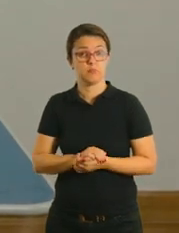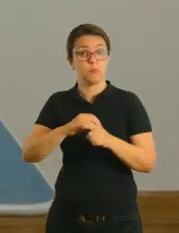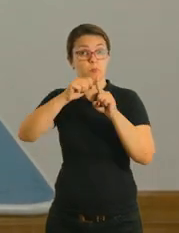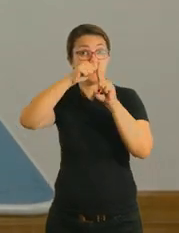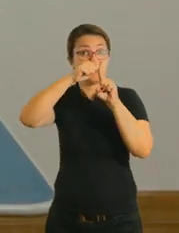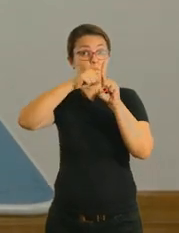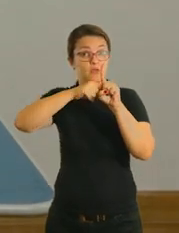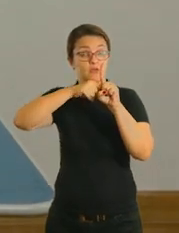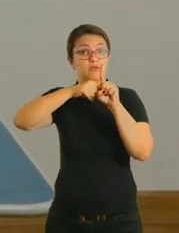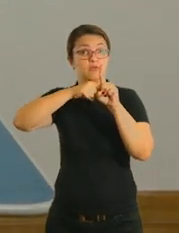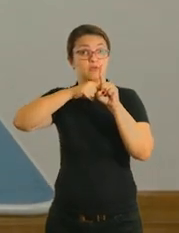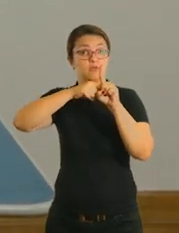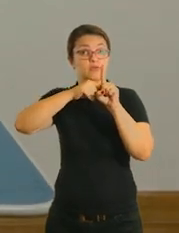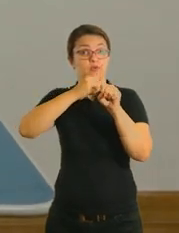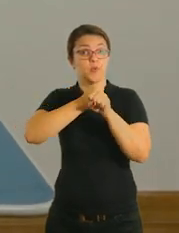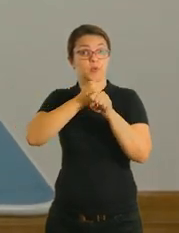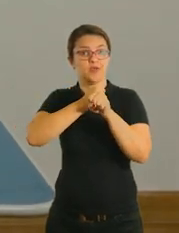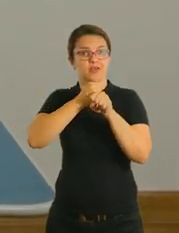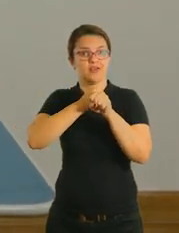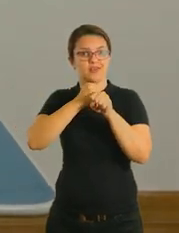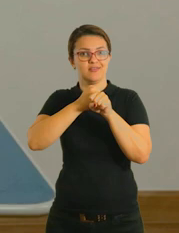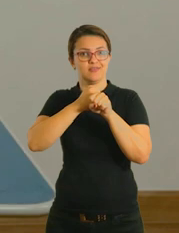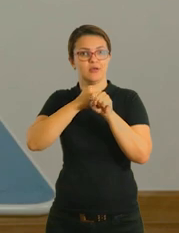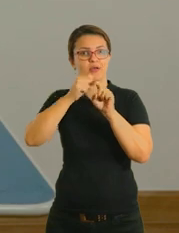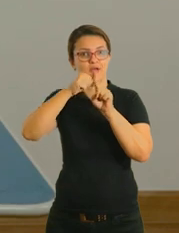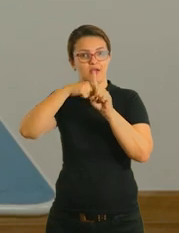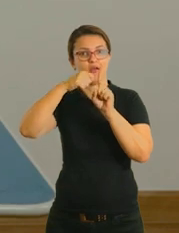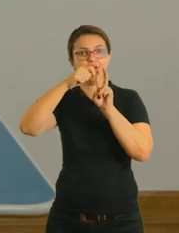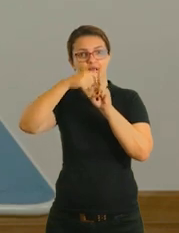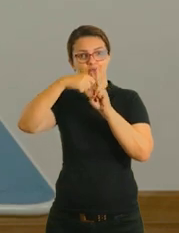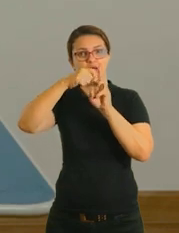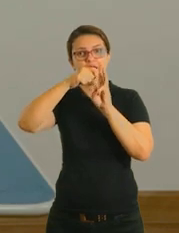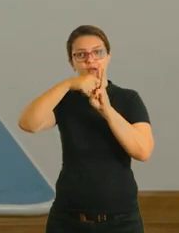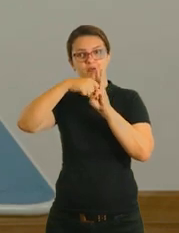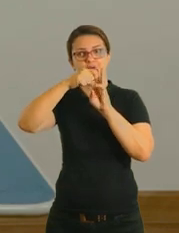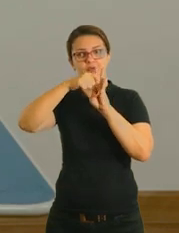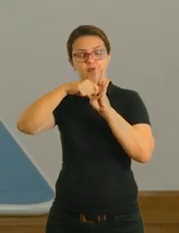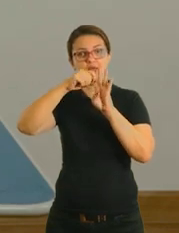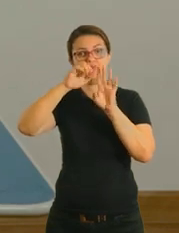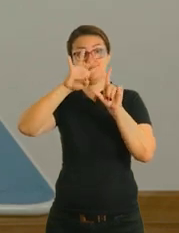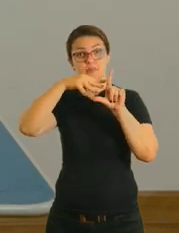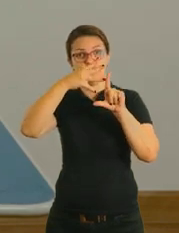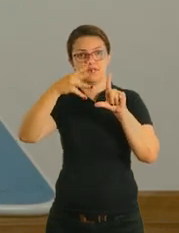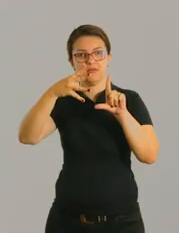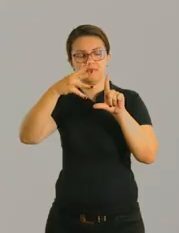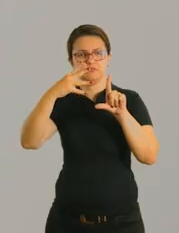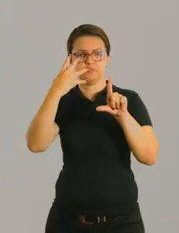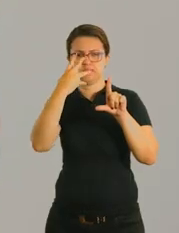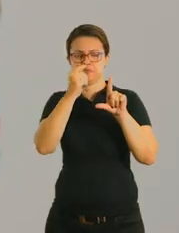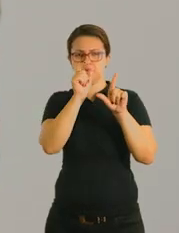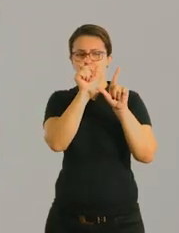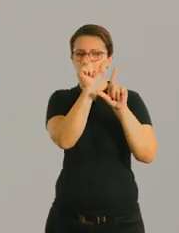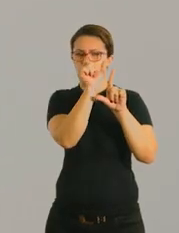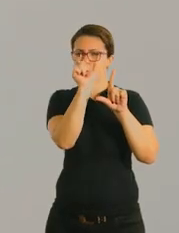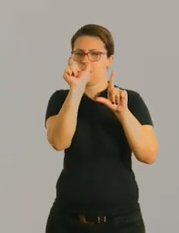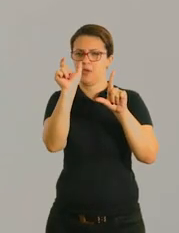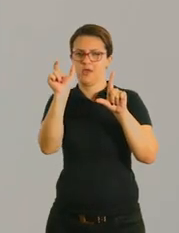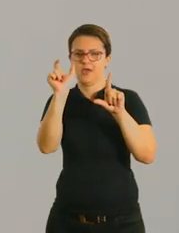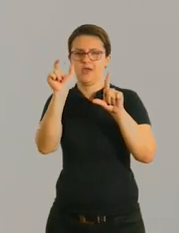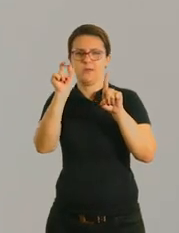year, sobre os meses do ano. Olha só. E aí tem uma tabelinha linda que vocês irão olhar.